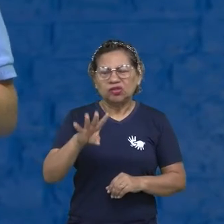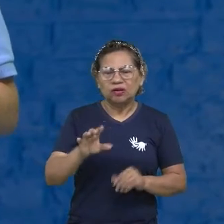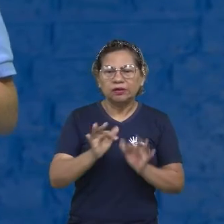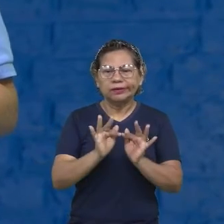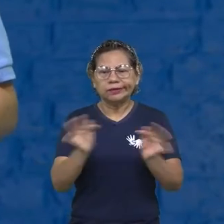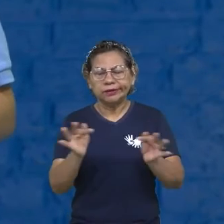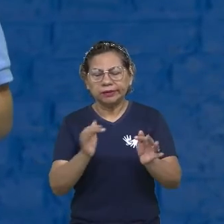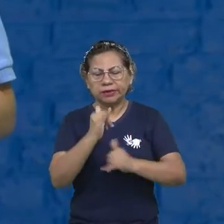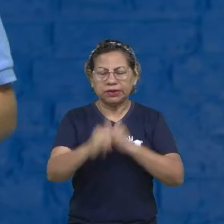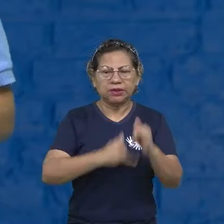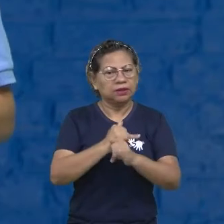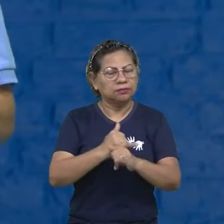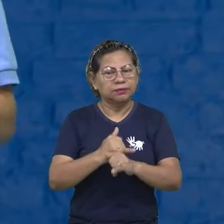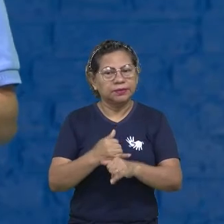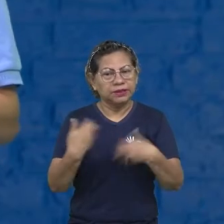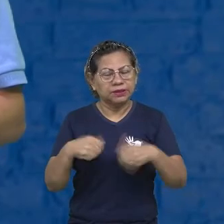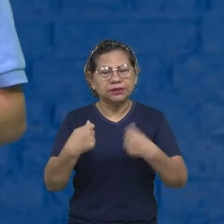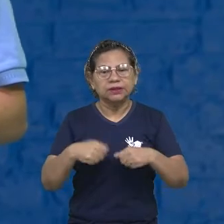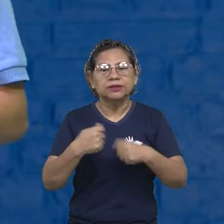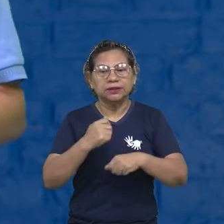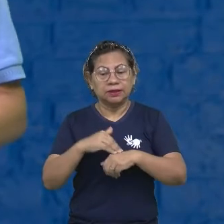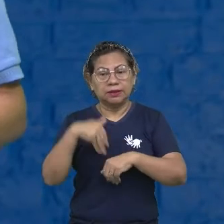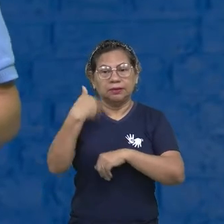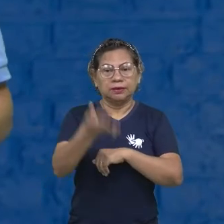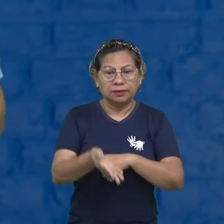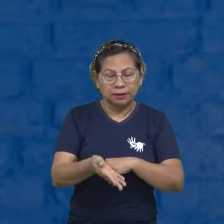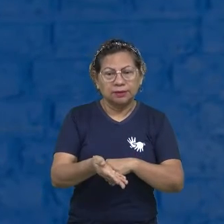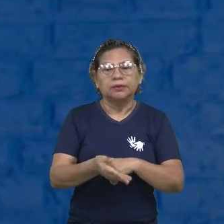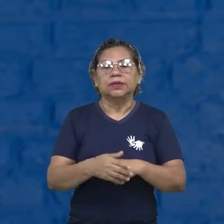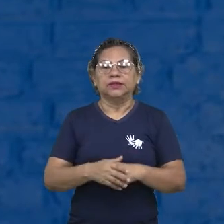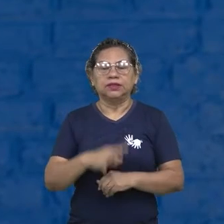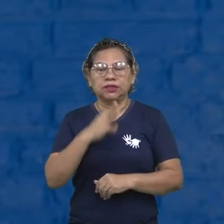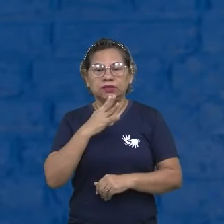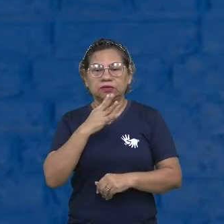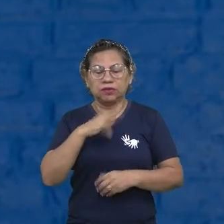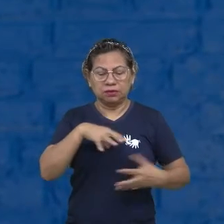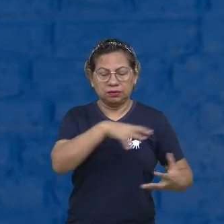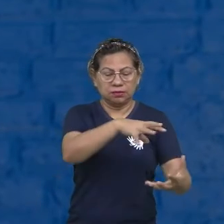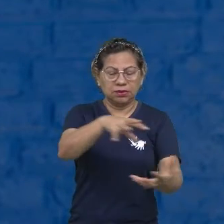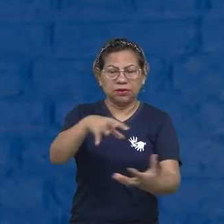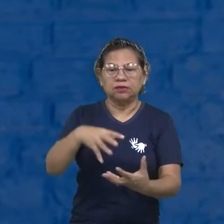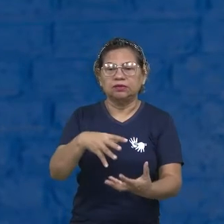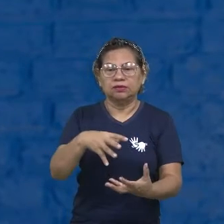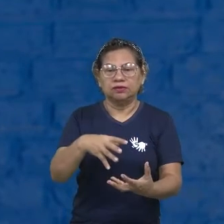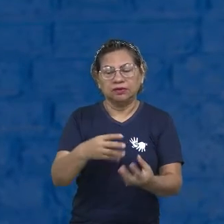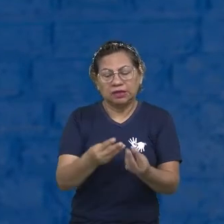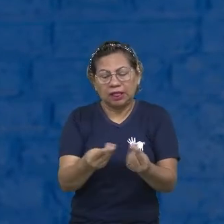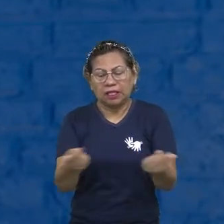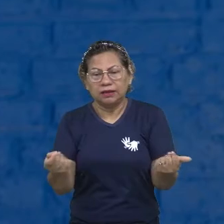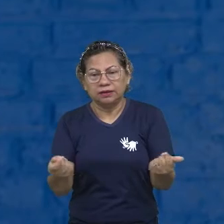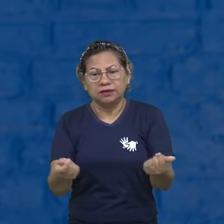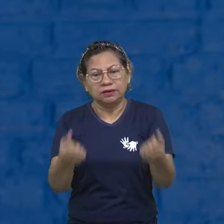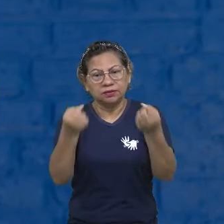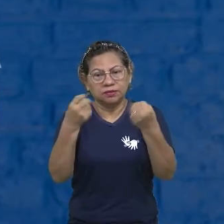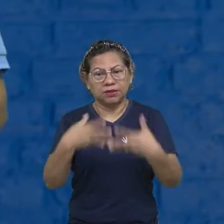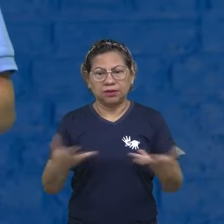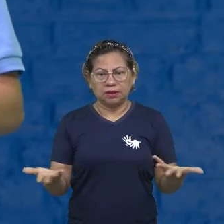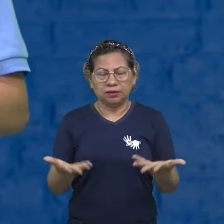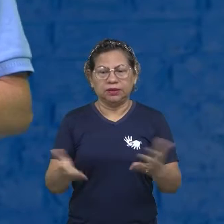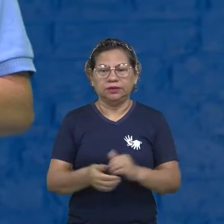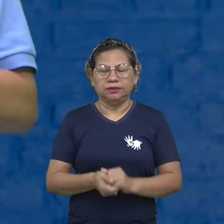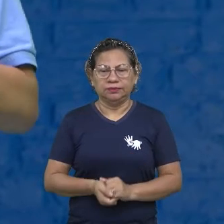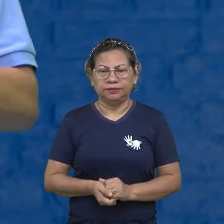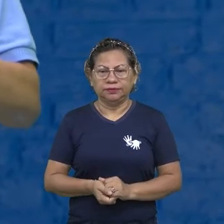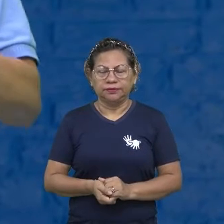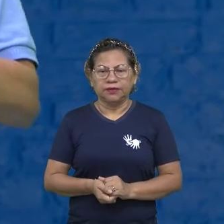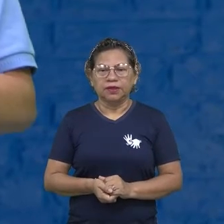protagonista é o nós precisamos no mundo atual. Nesse mundo tão líquido que eu acabei de falar para vocês. E como lidar com